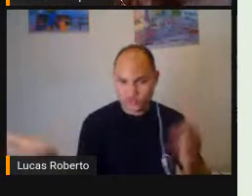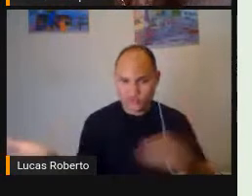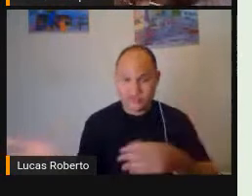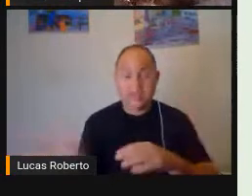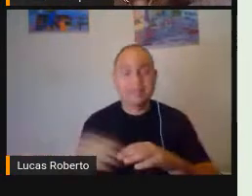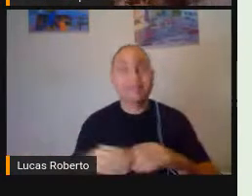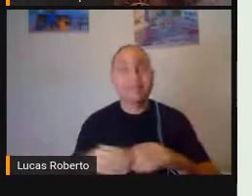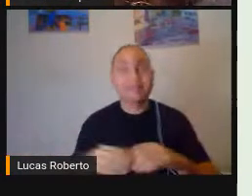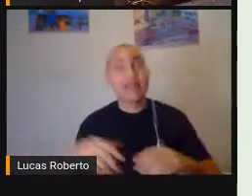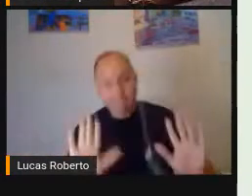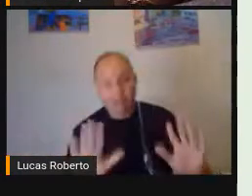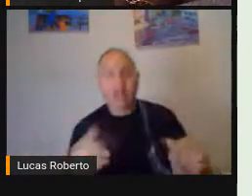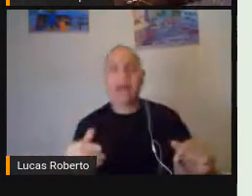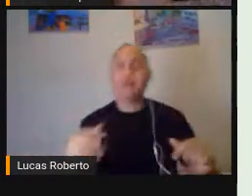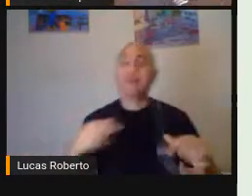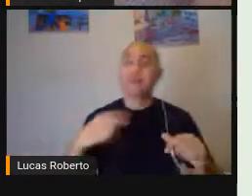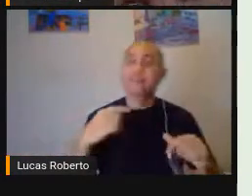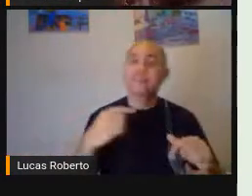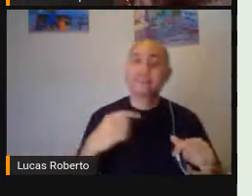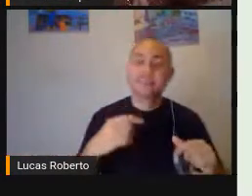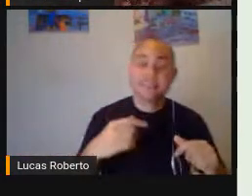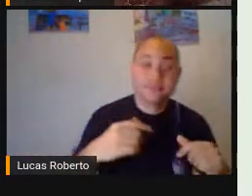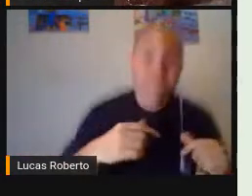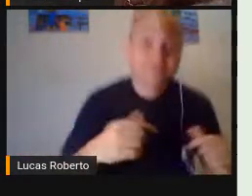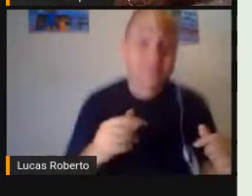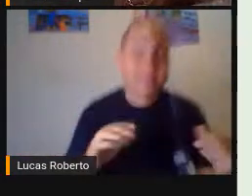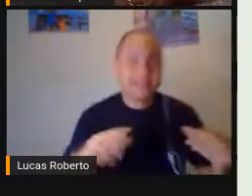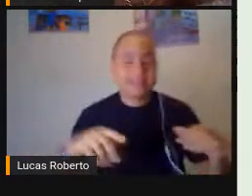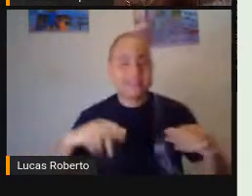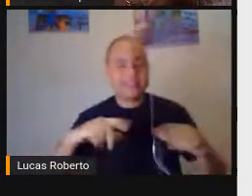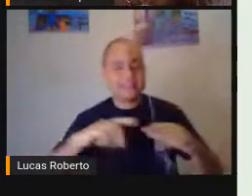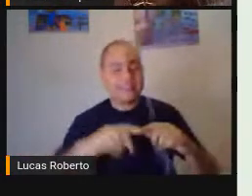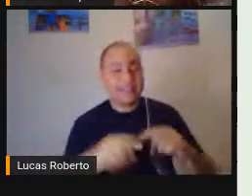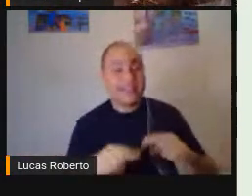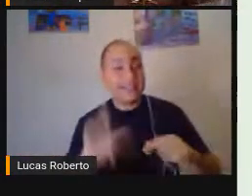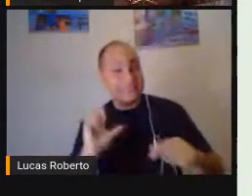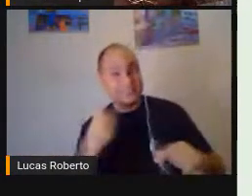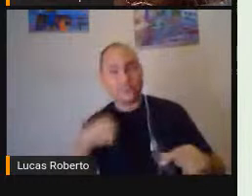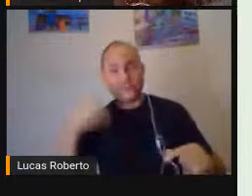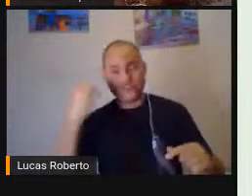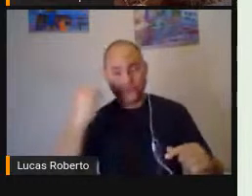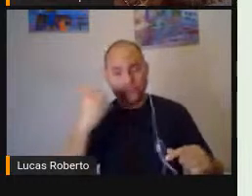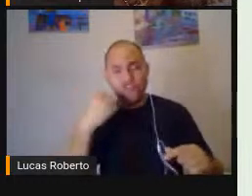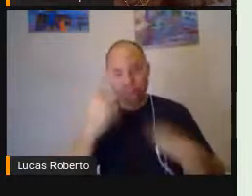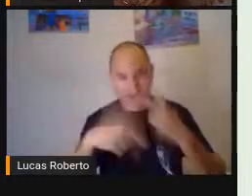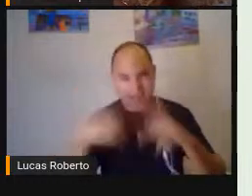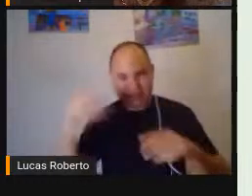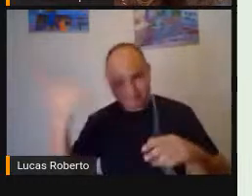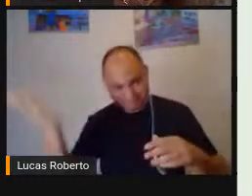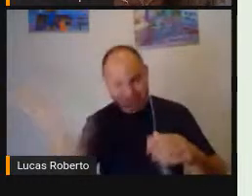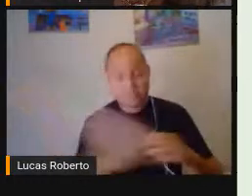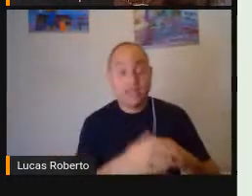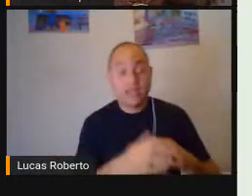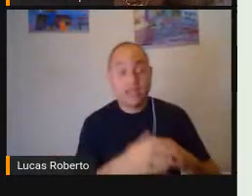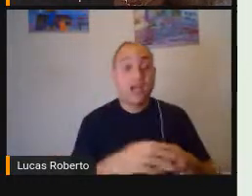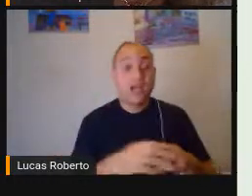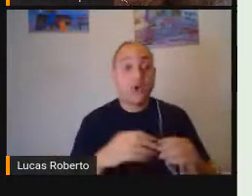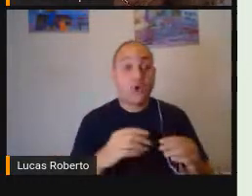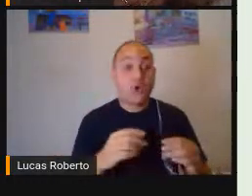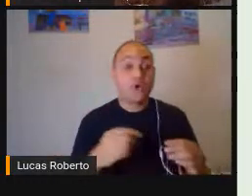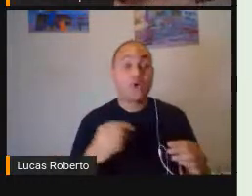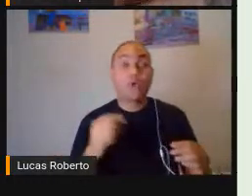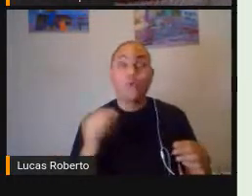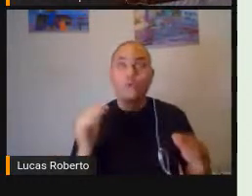chegar aqui Nessas Nessas dicas ali Que a gente vai Estar falando Como a gente Trouxe Como um dos